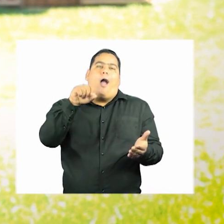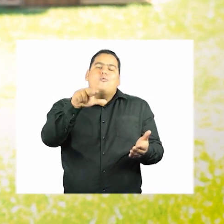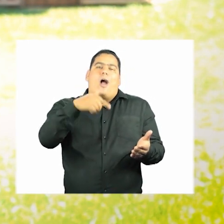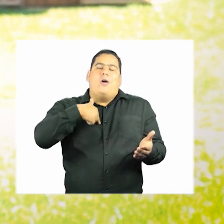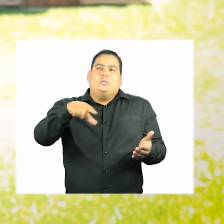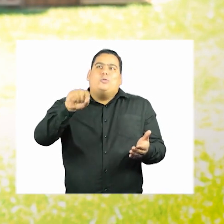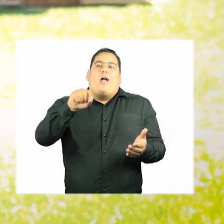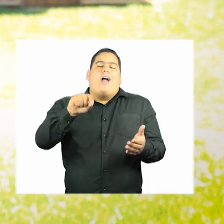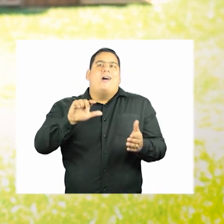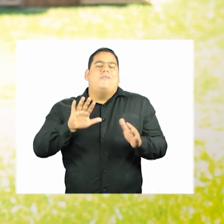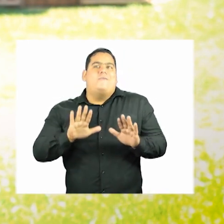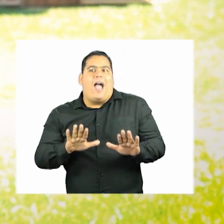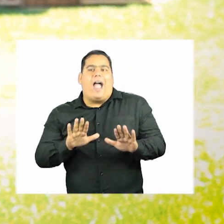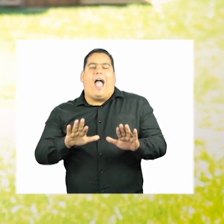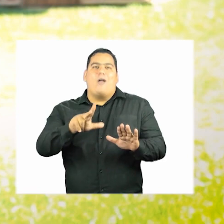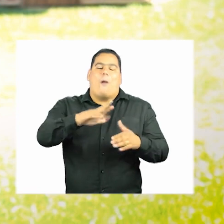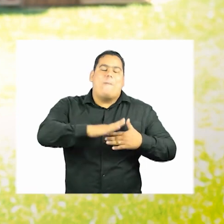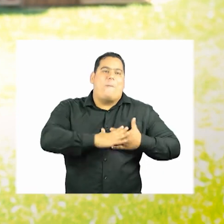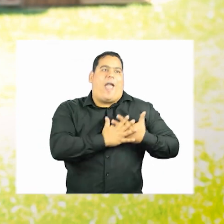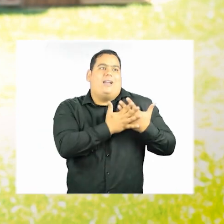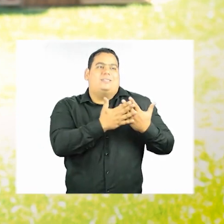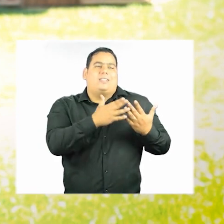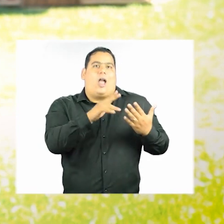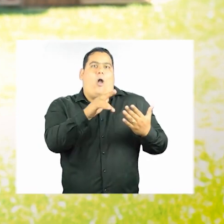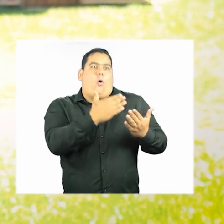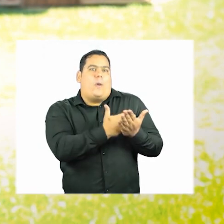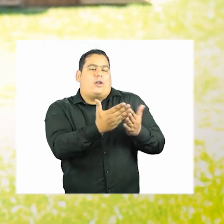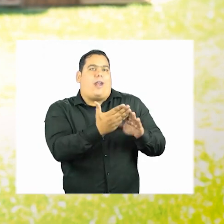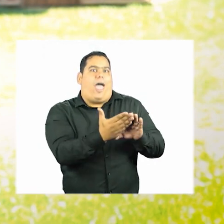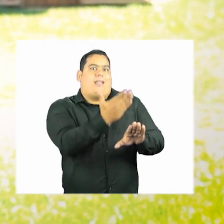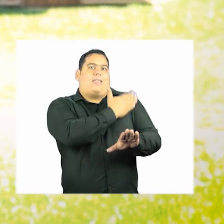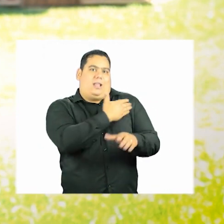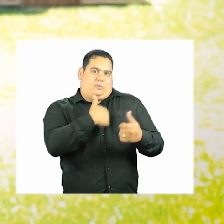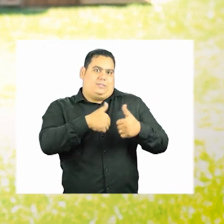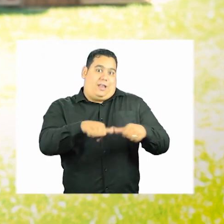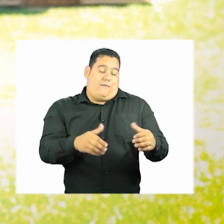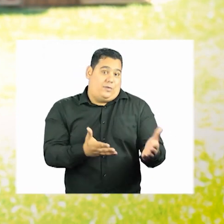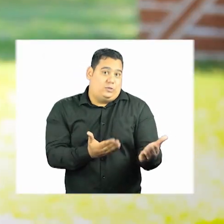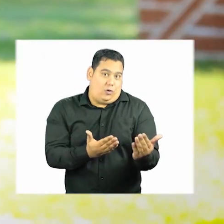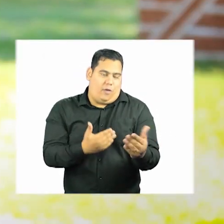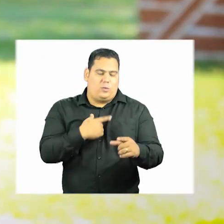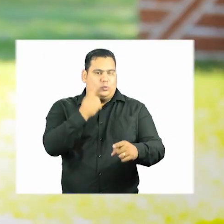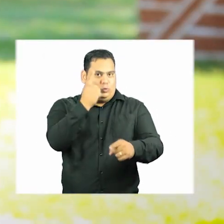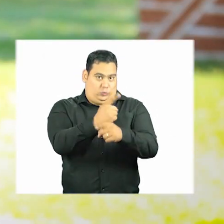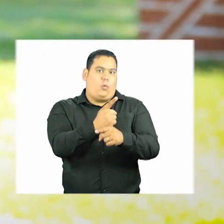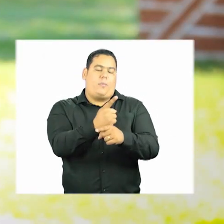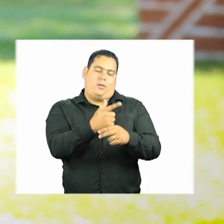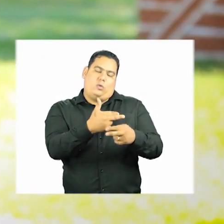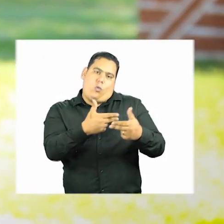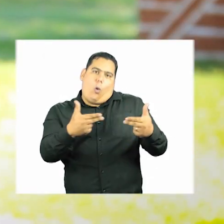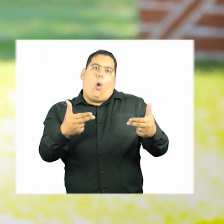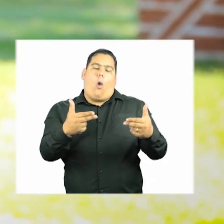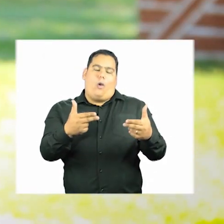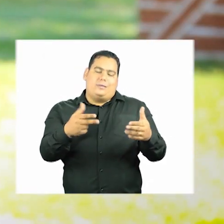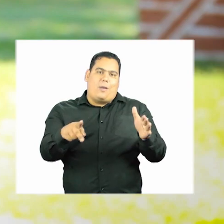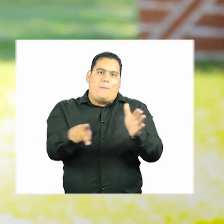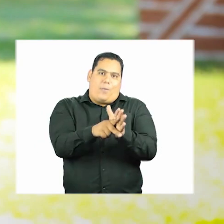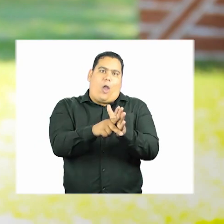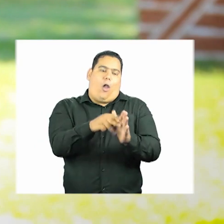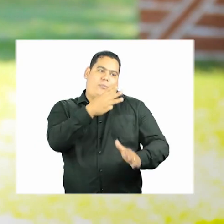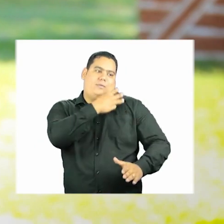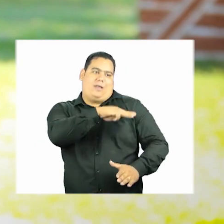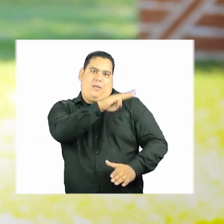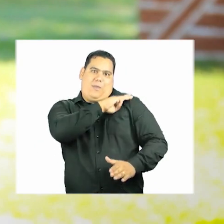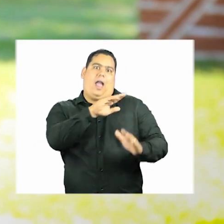escolha muito devagar, sabe? Uma paixão que foi nascendo lá atrás, na adolescência, descobrindo algumas coisas no